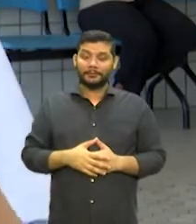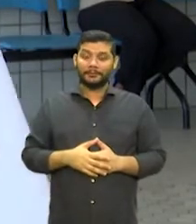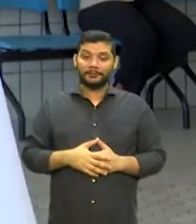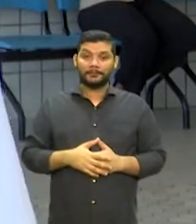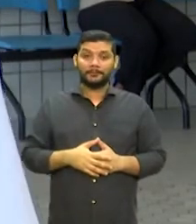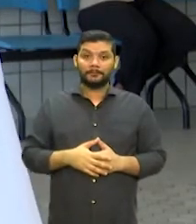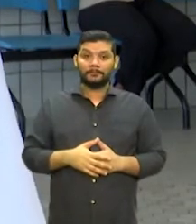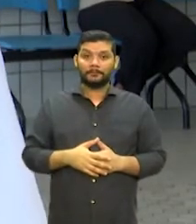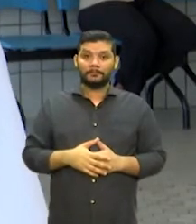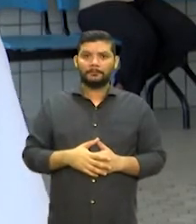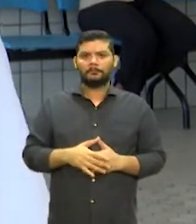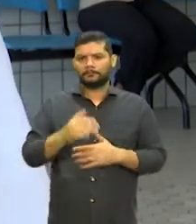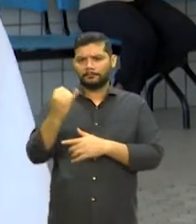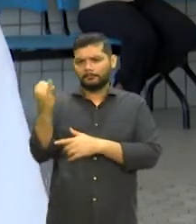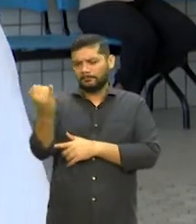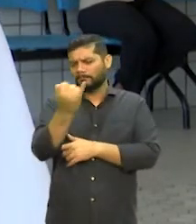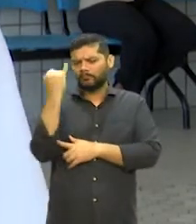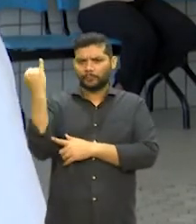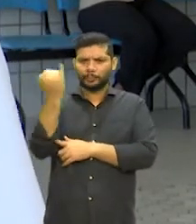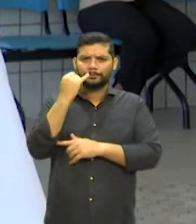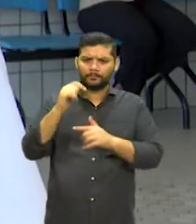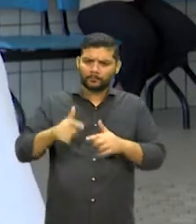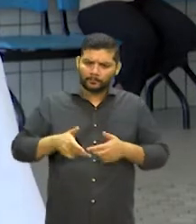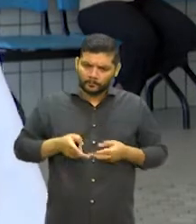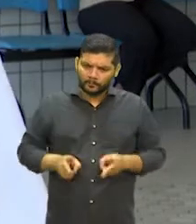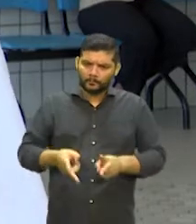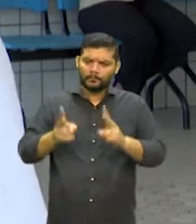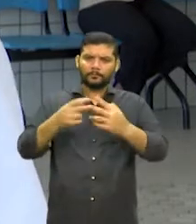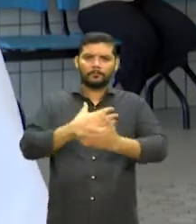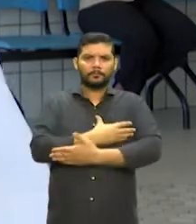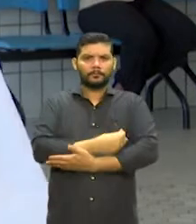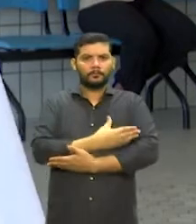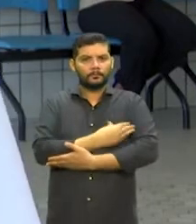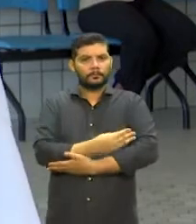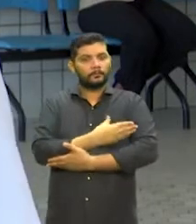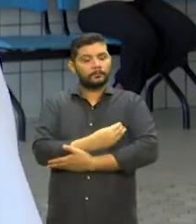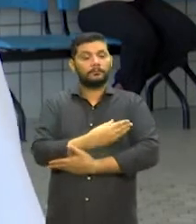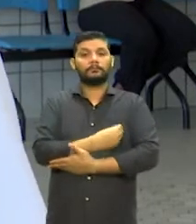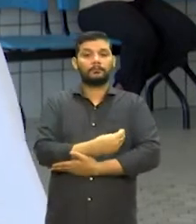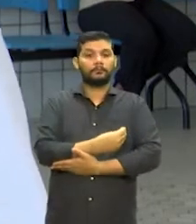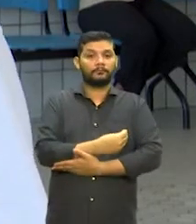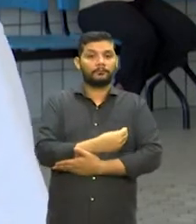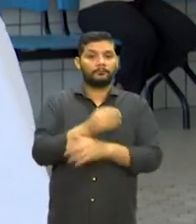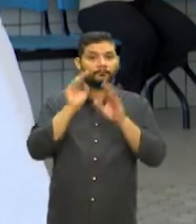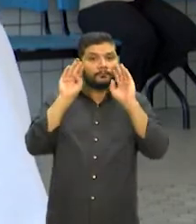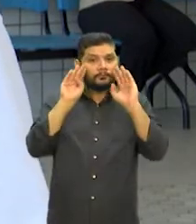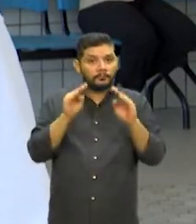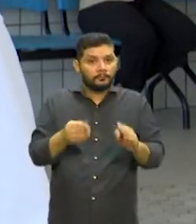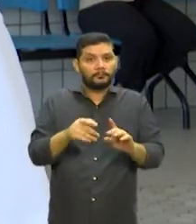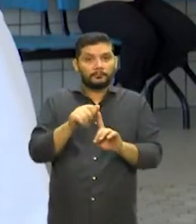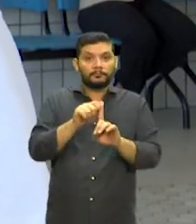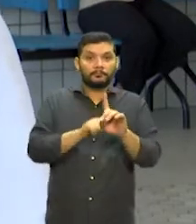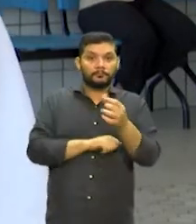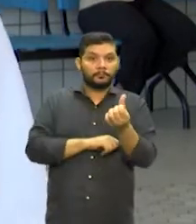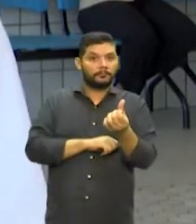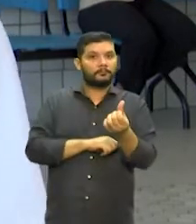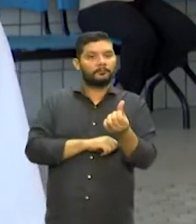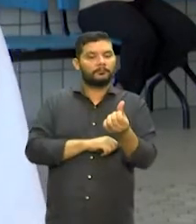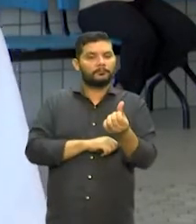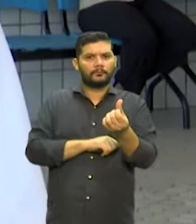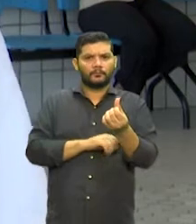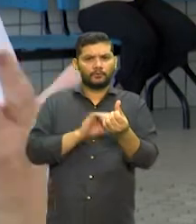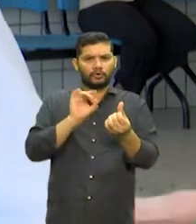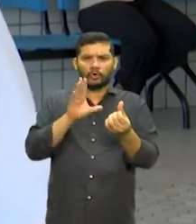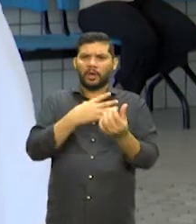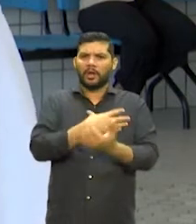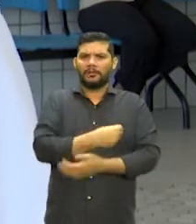estarem continuando a amamentar, a gente sempre reforça a importância de amamentar exclusivamente pelos seis meses de vida do bebê. E